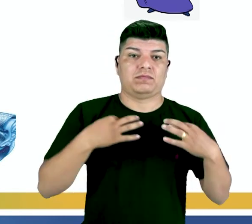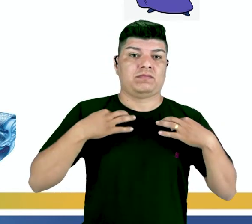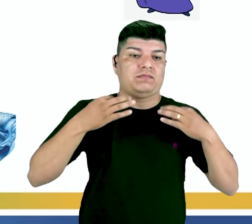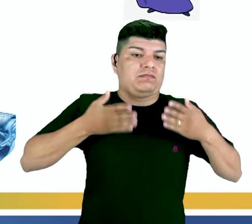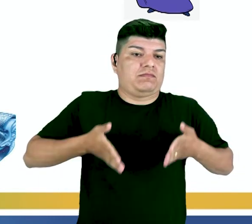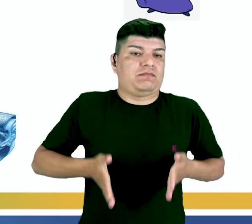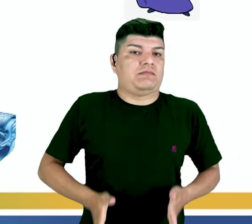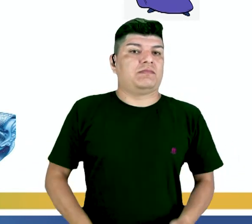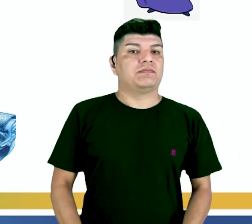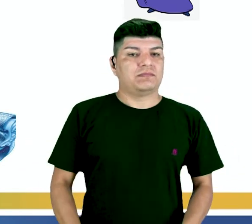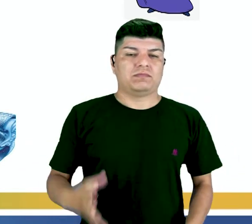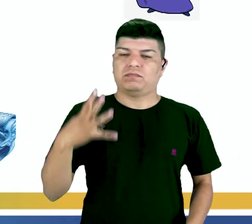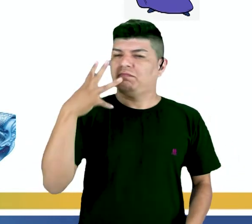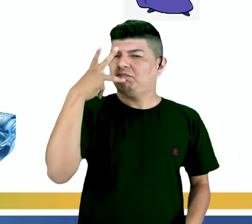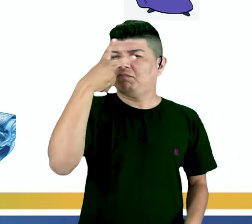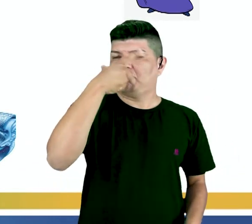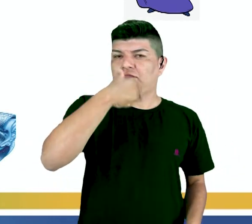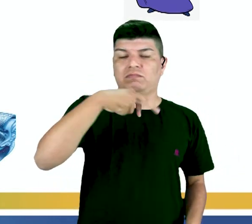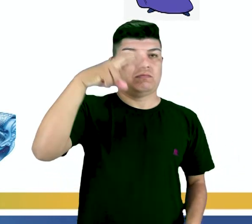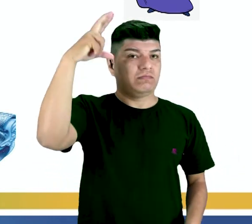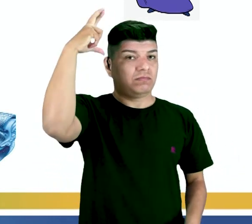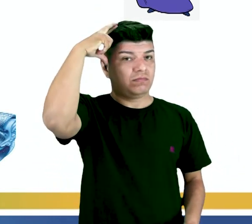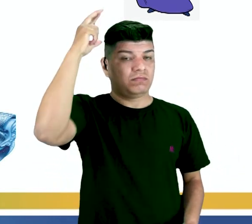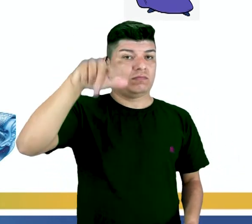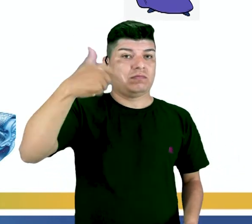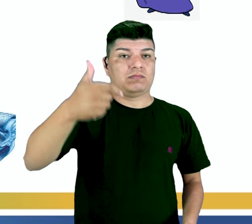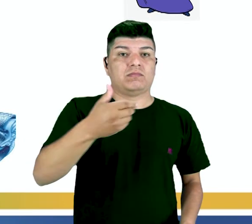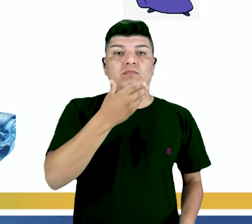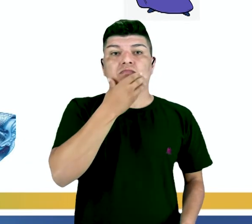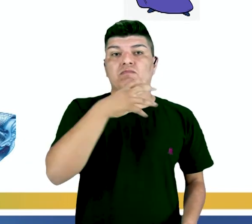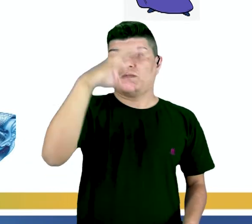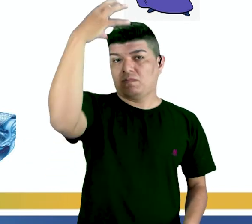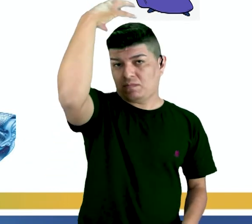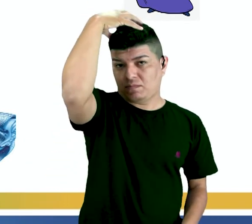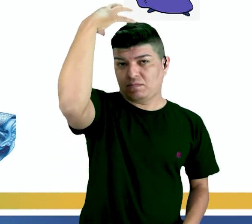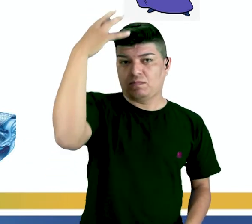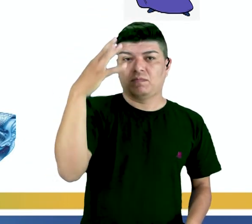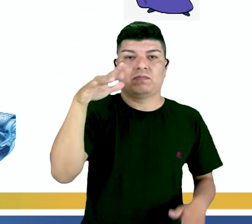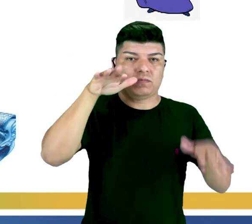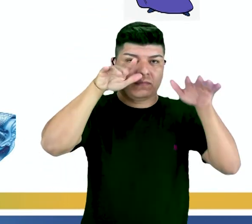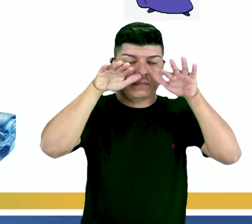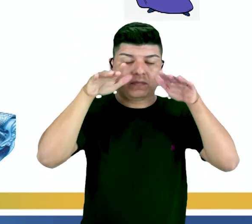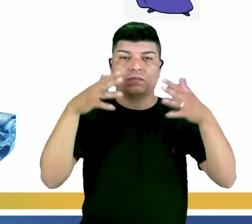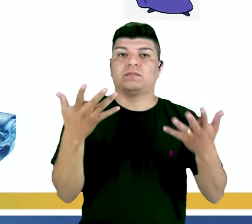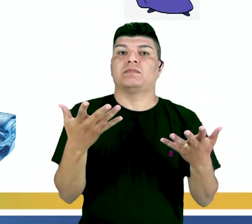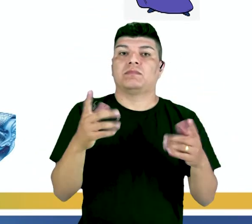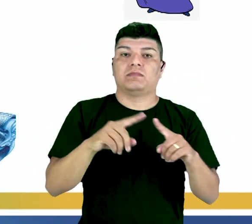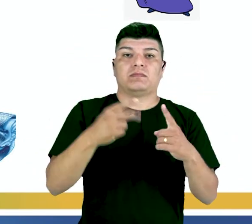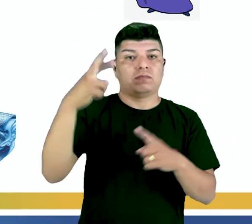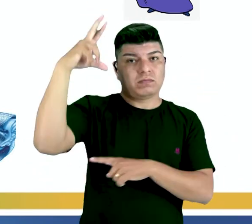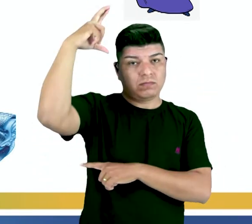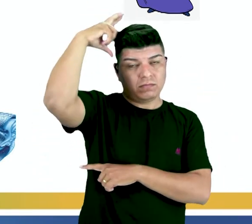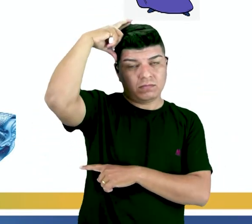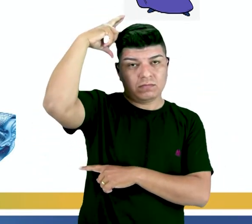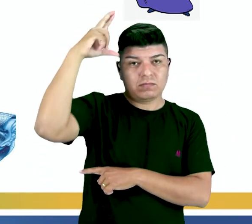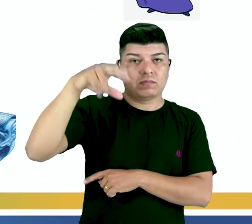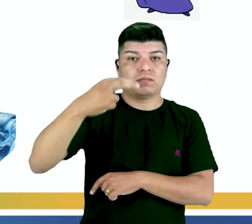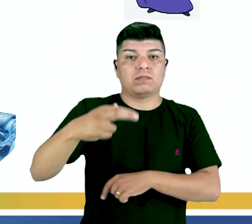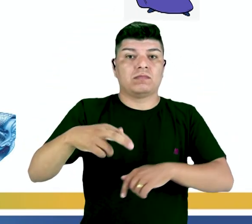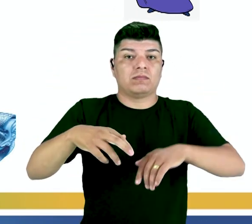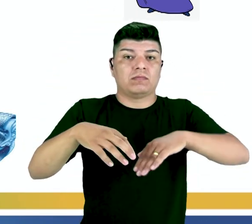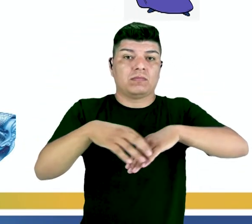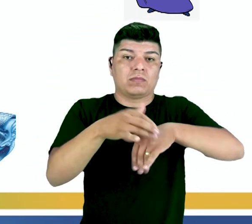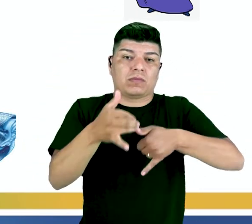decorrer dessa história, o príncipe se apaixona por Cinderela e ela volta para casa, porém ela deixa o sapatinho de cristal na